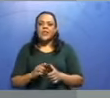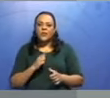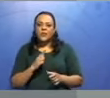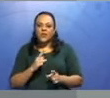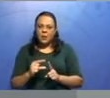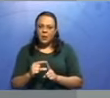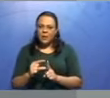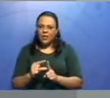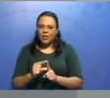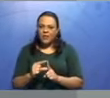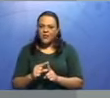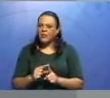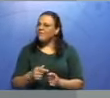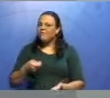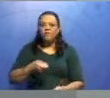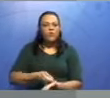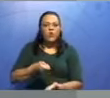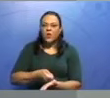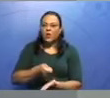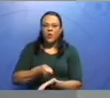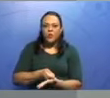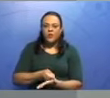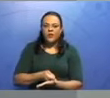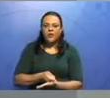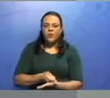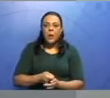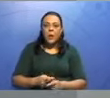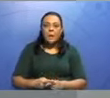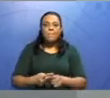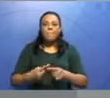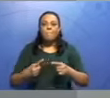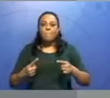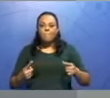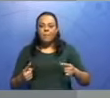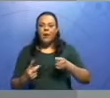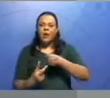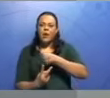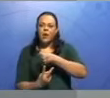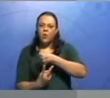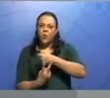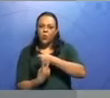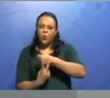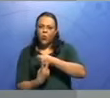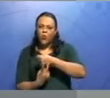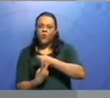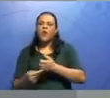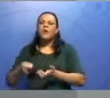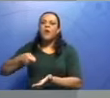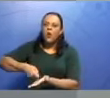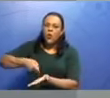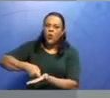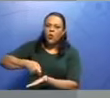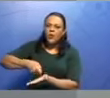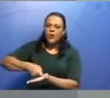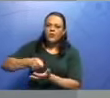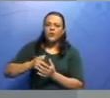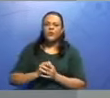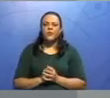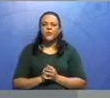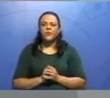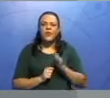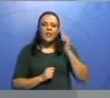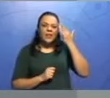são obrigatórias. Agora, o complemento verbal a esse é obrigatório na minha frase. Entenderam?